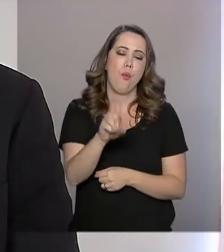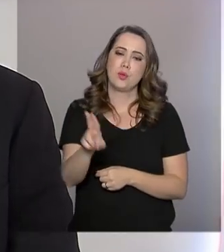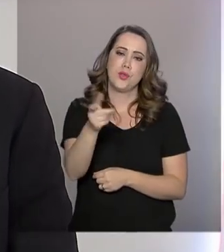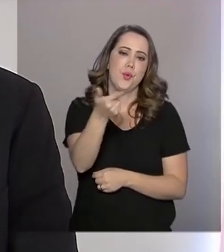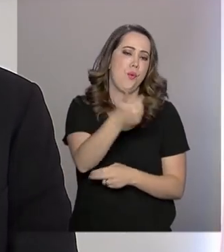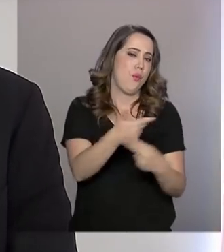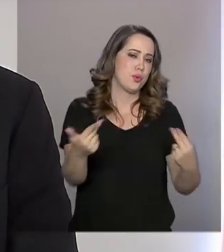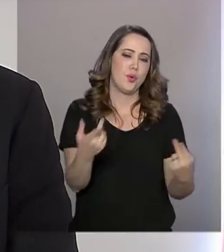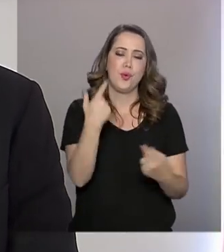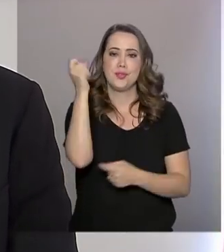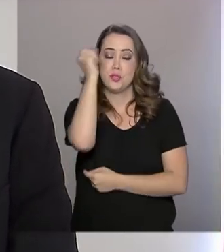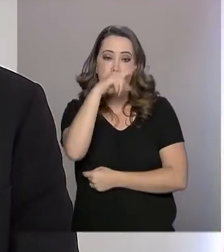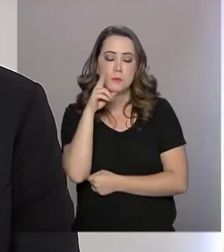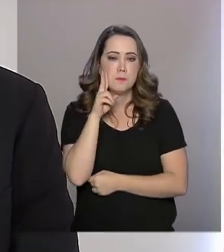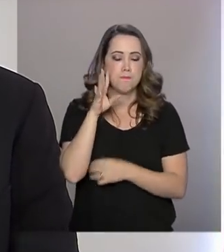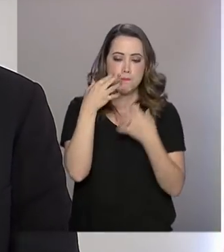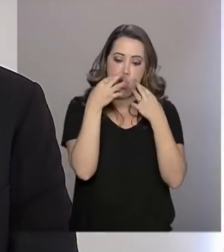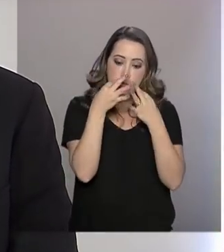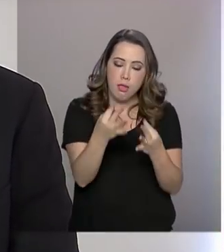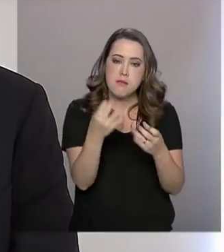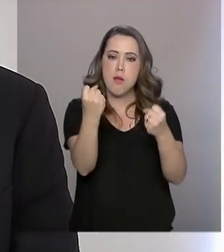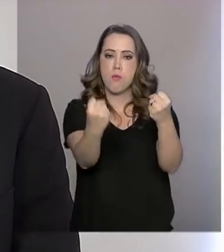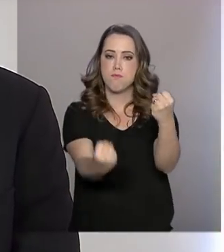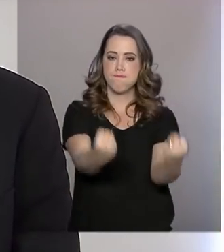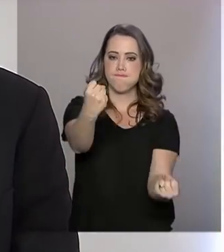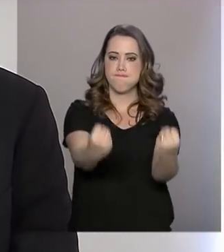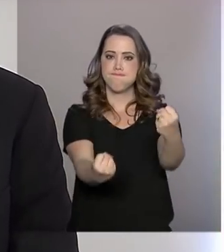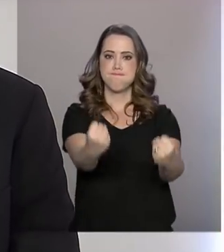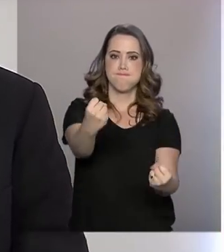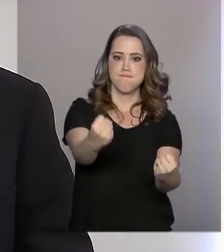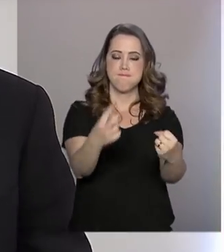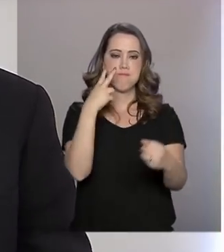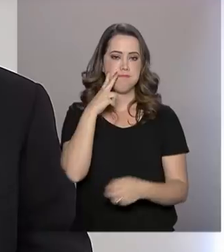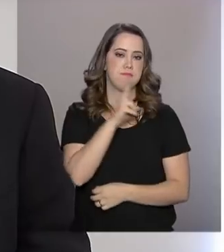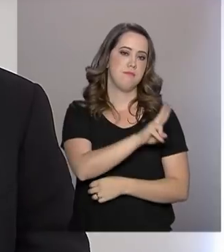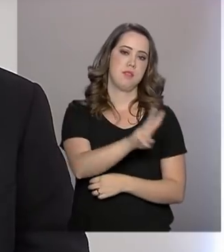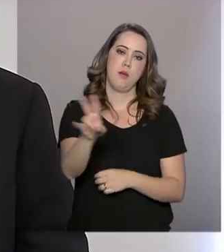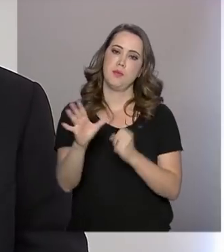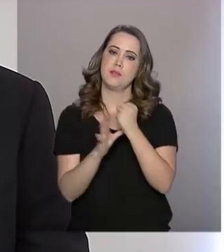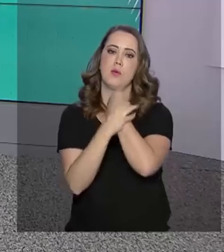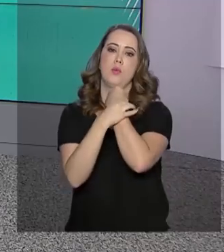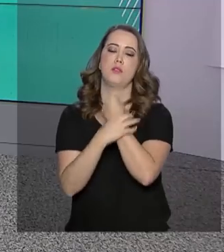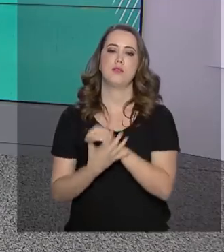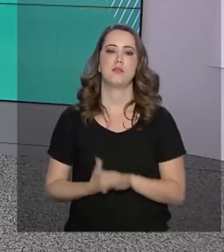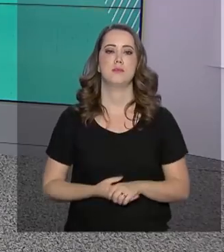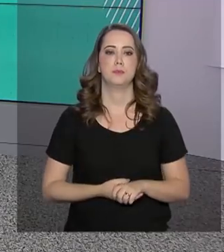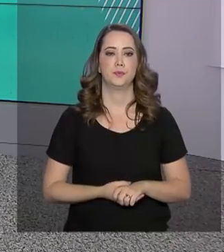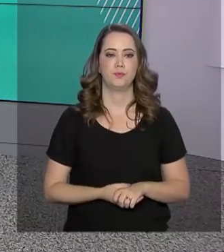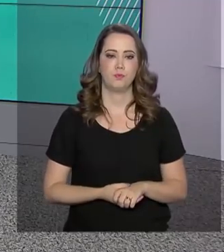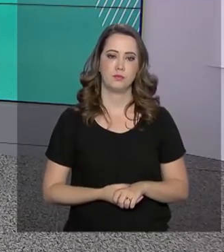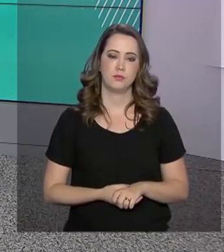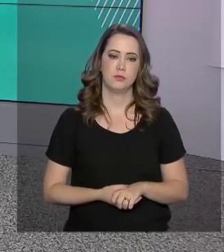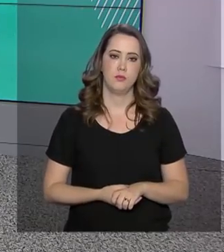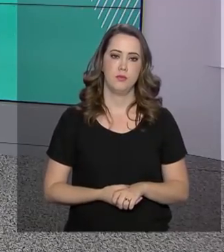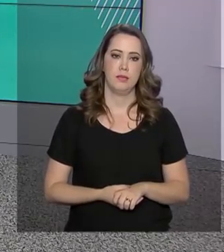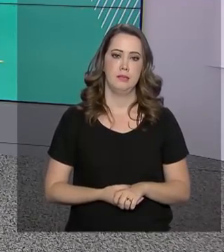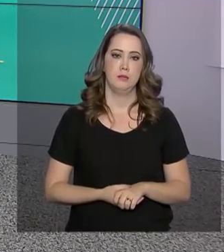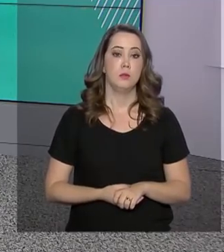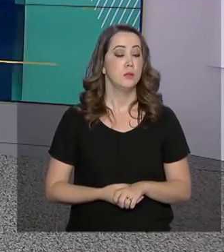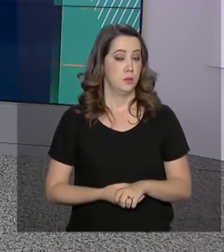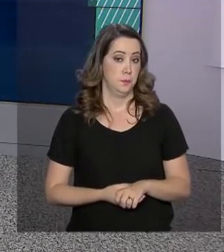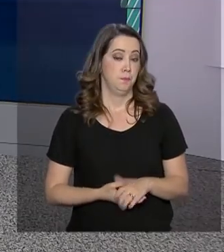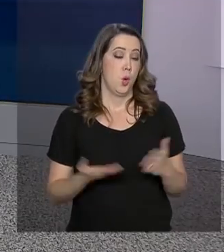que vai dificultar o acompanhamento e o entendimento da segurança de trânsito. Foram